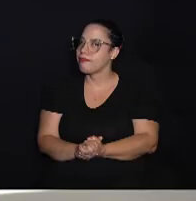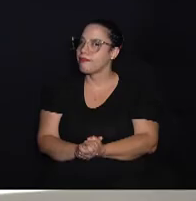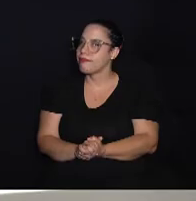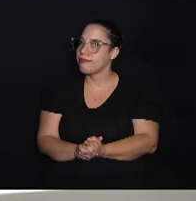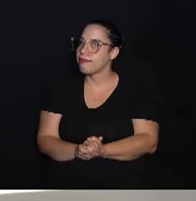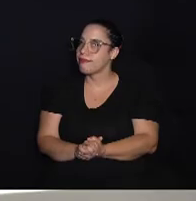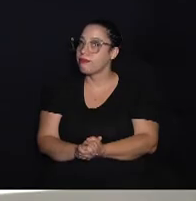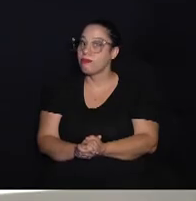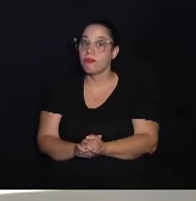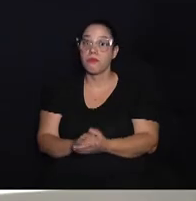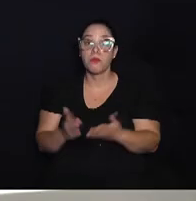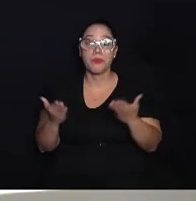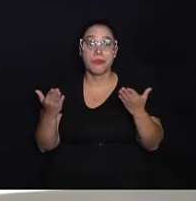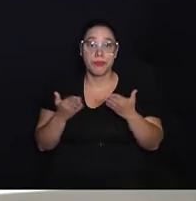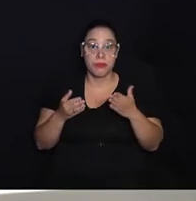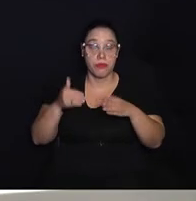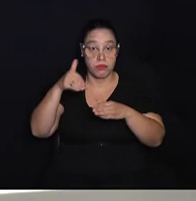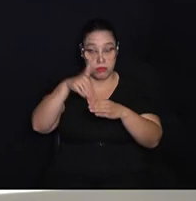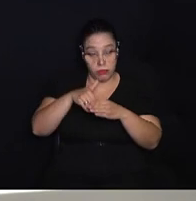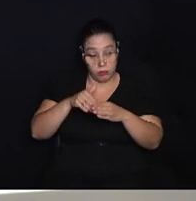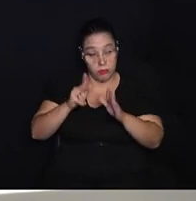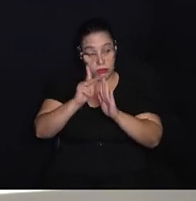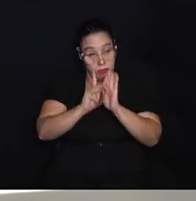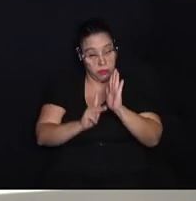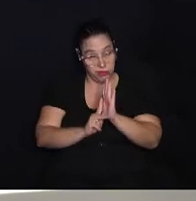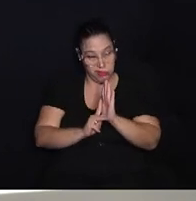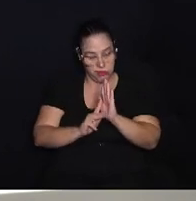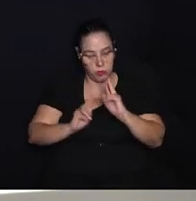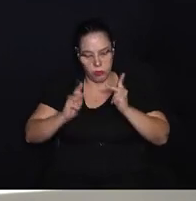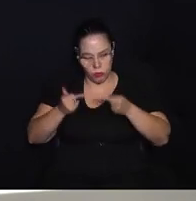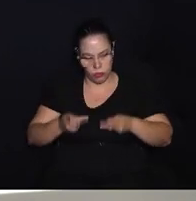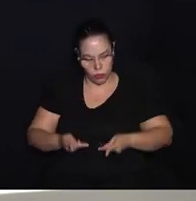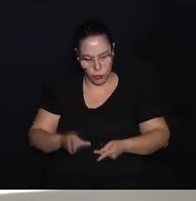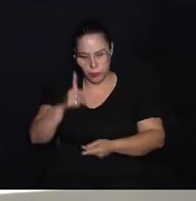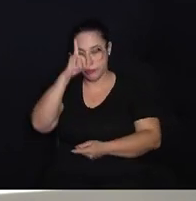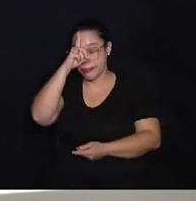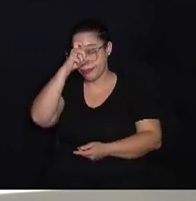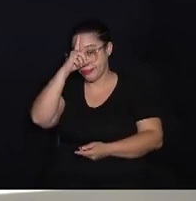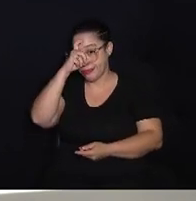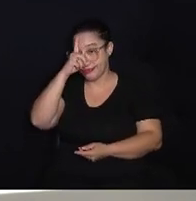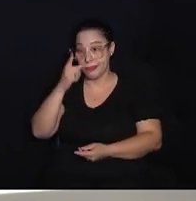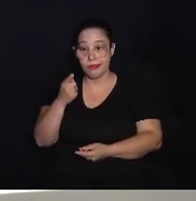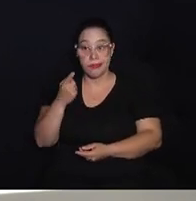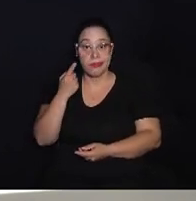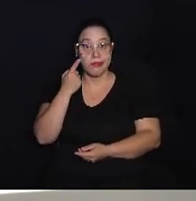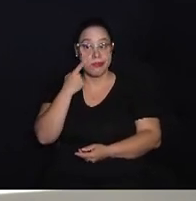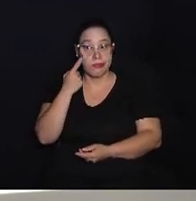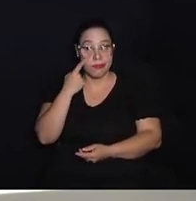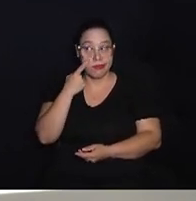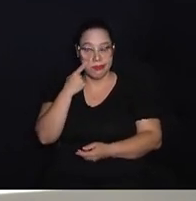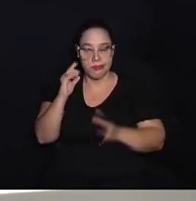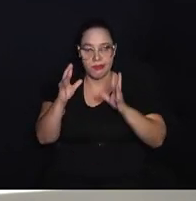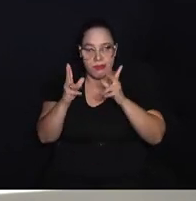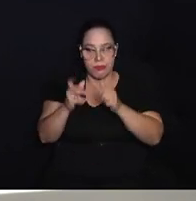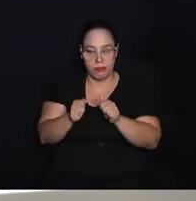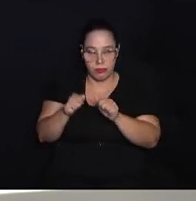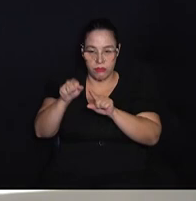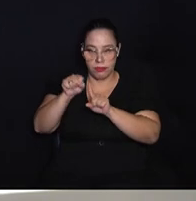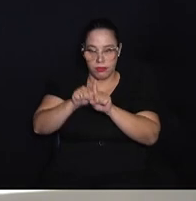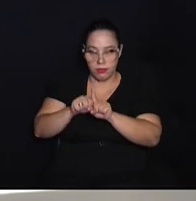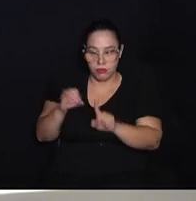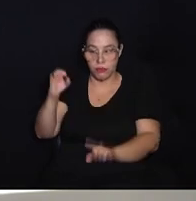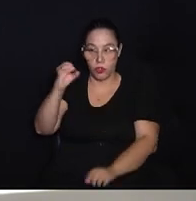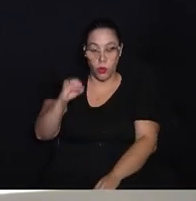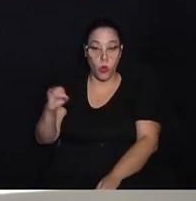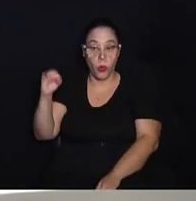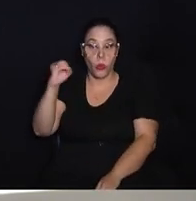E ainda dentro desse projeto de humanização na Rede Mário Gatti, olha, agora durante todo o mês de outubro, a